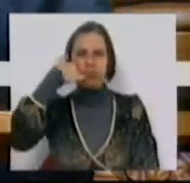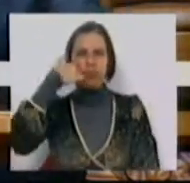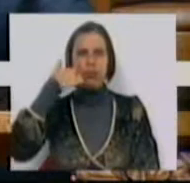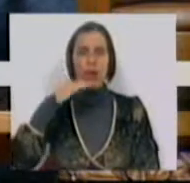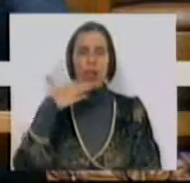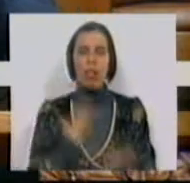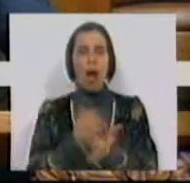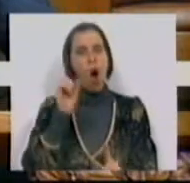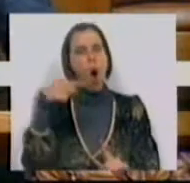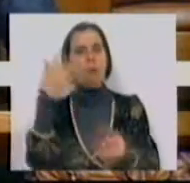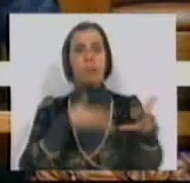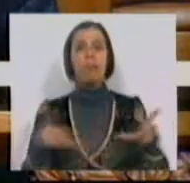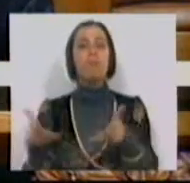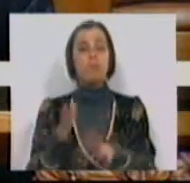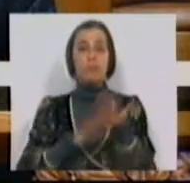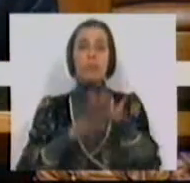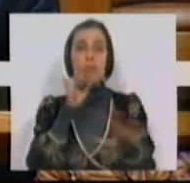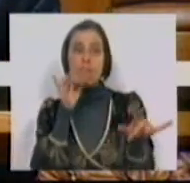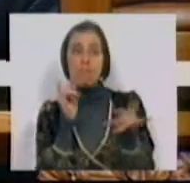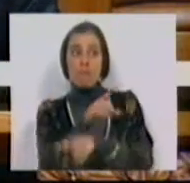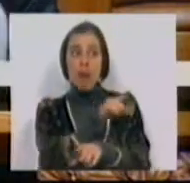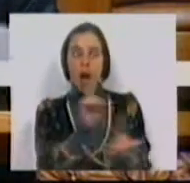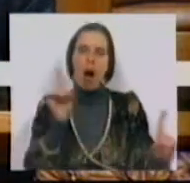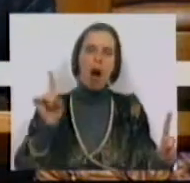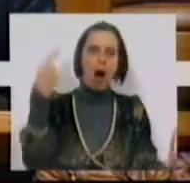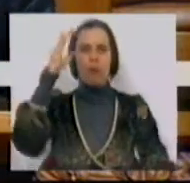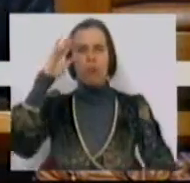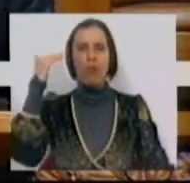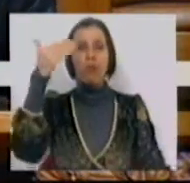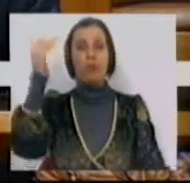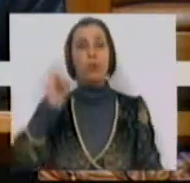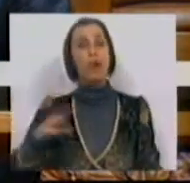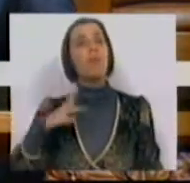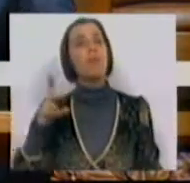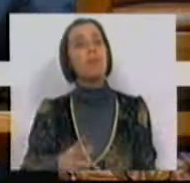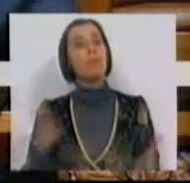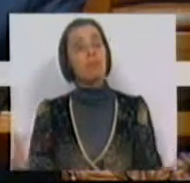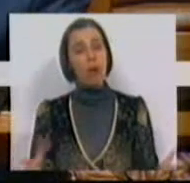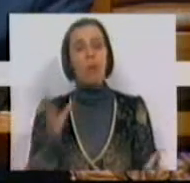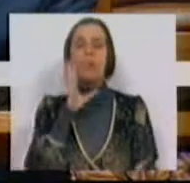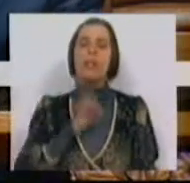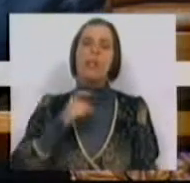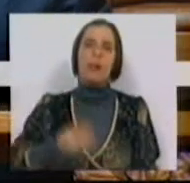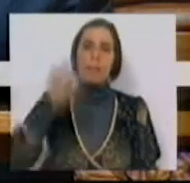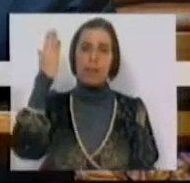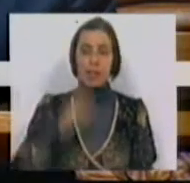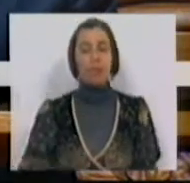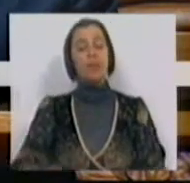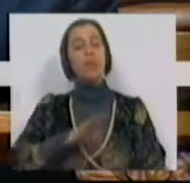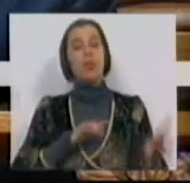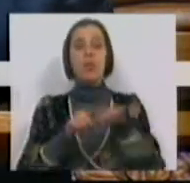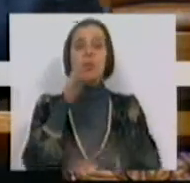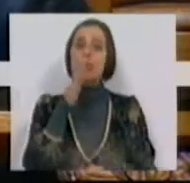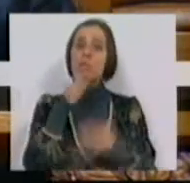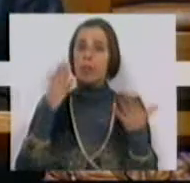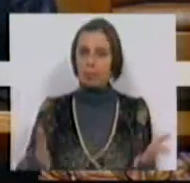para a opção estratégica de fazer do mar um lugar de futuro para Portugal. Sra. Presidente, Sras.